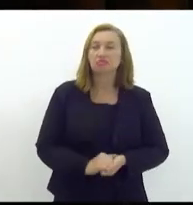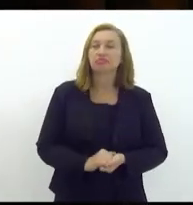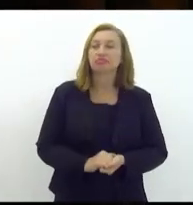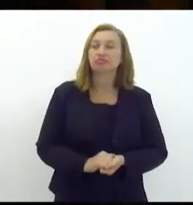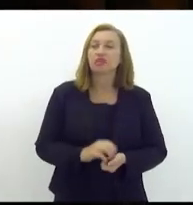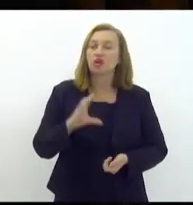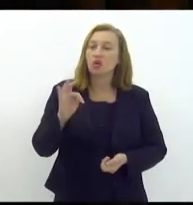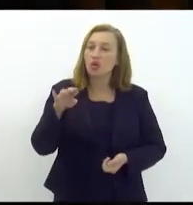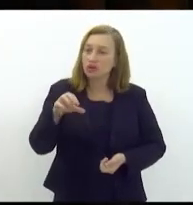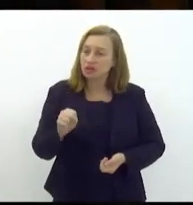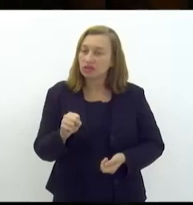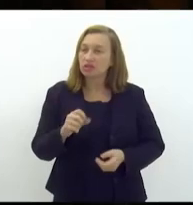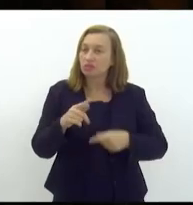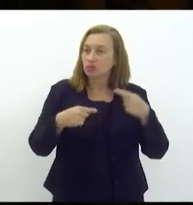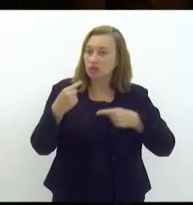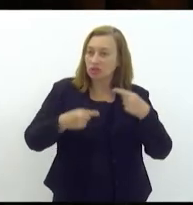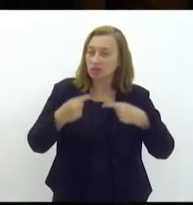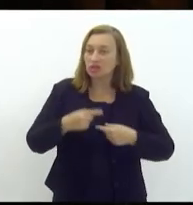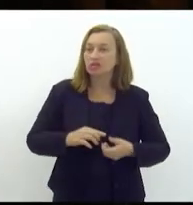cotas fincou